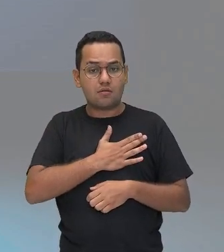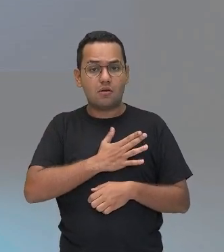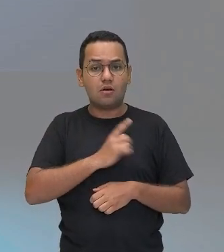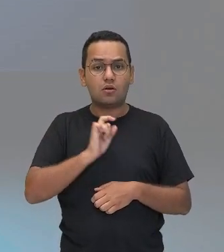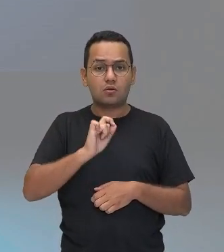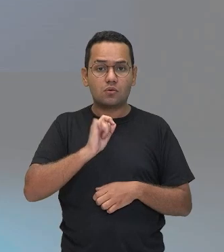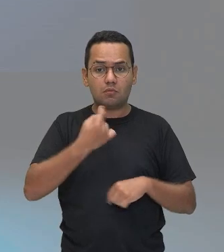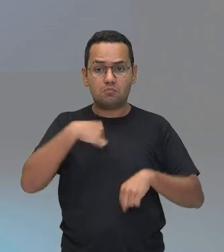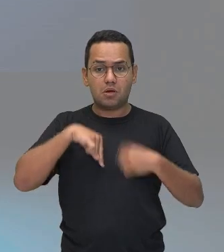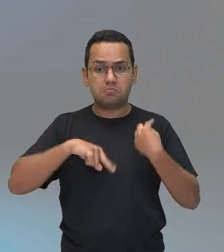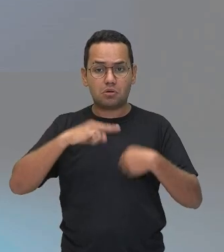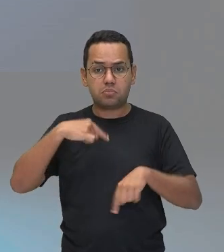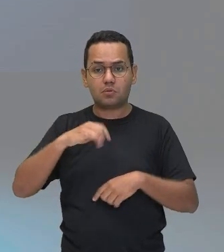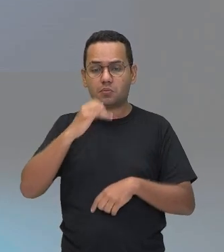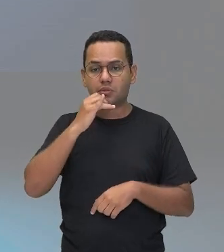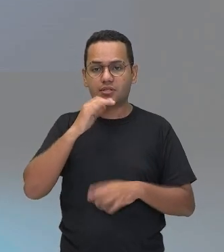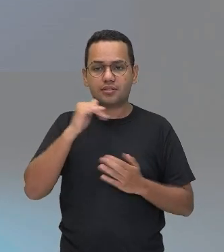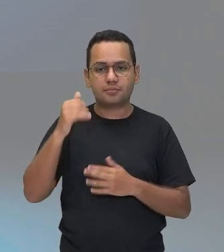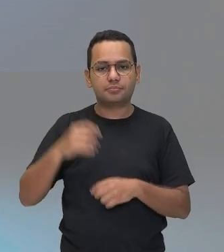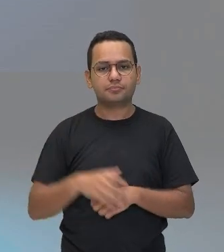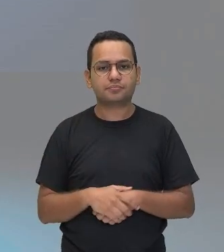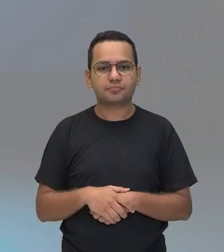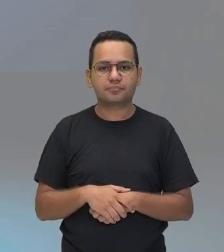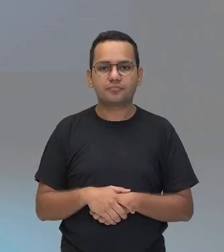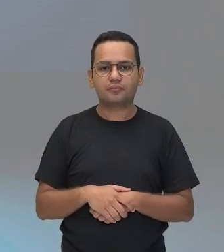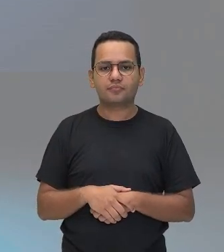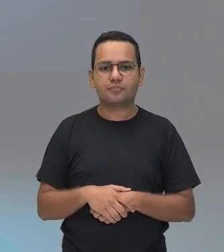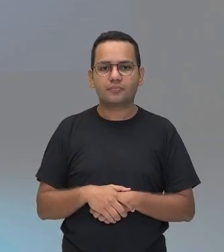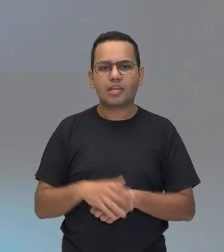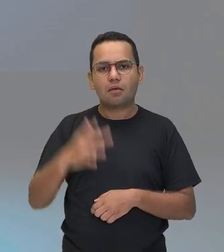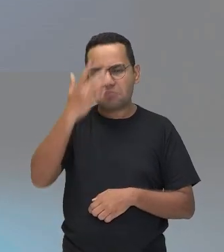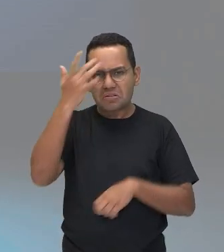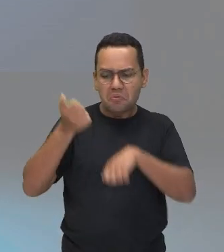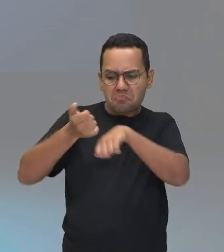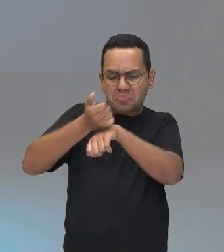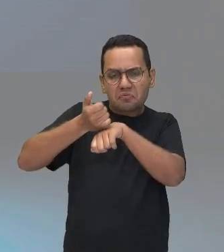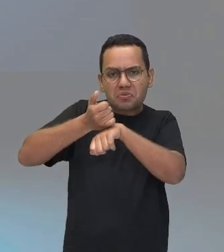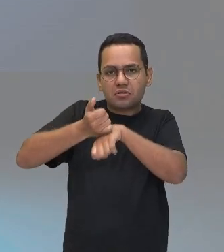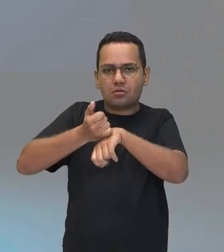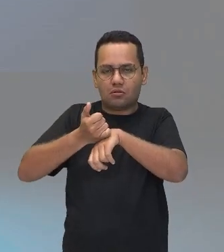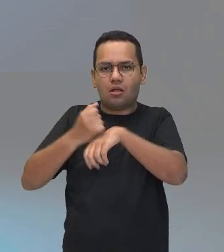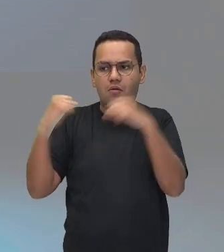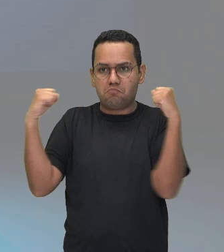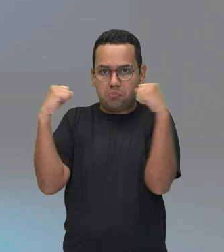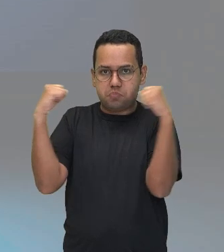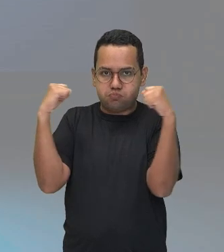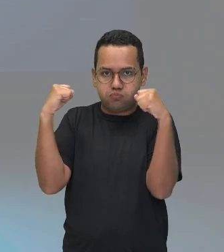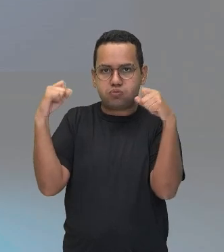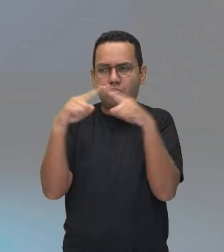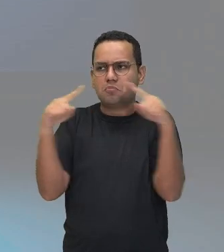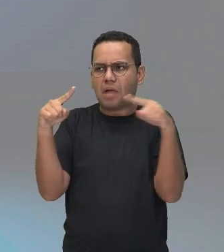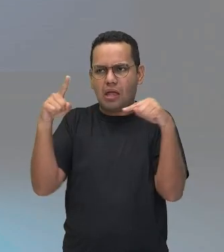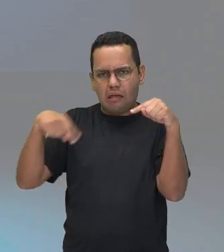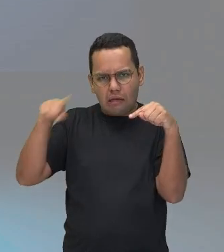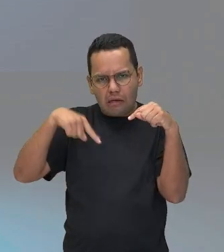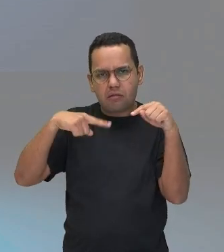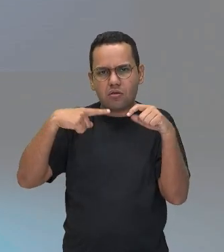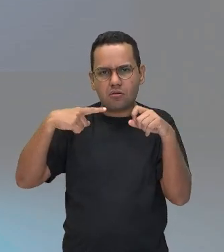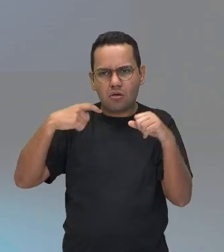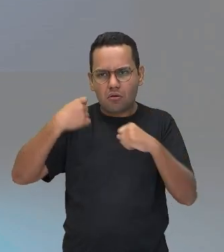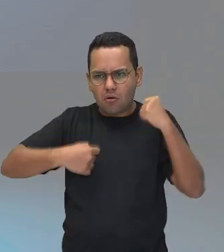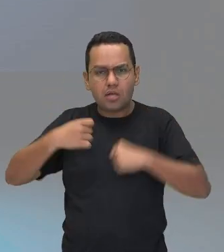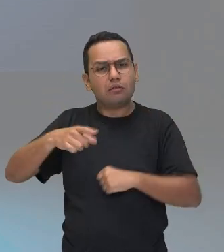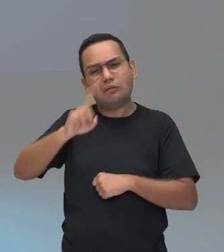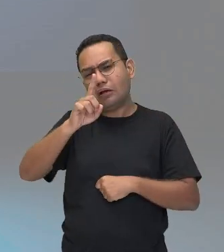fisiculturista. O fisiculturista, você não vê o fisiculturista correndo, mas vê ele caminhando, né? Alguns gostam de caminhar, sabe por quê?